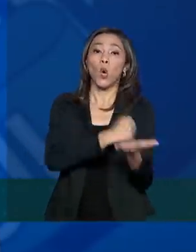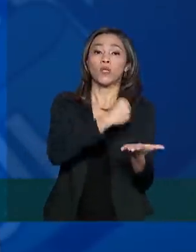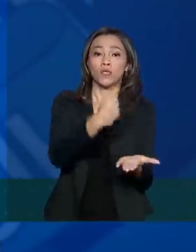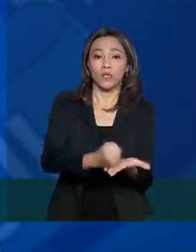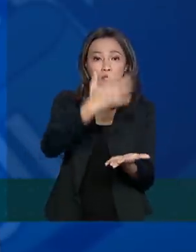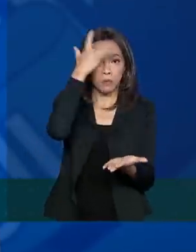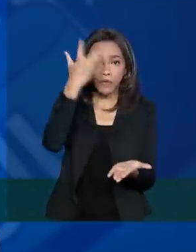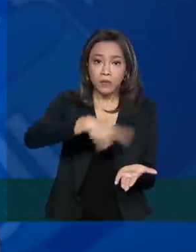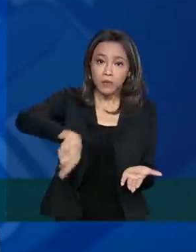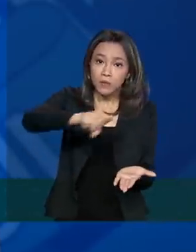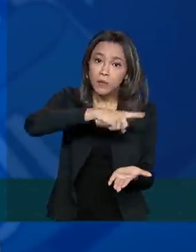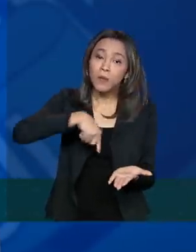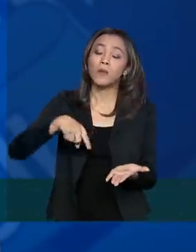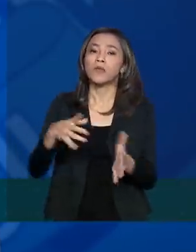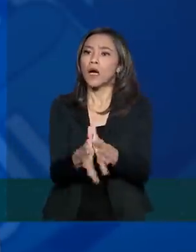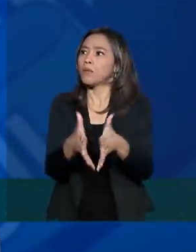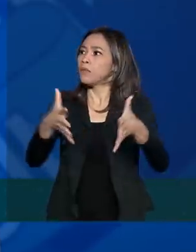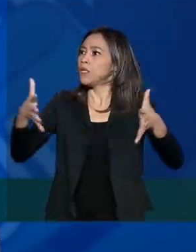existente,